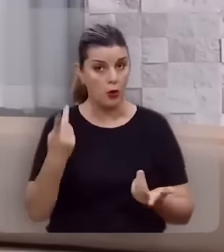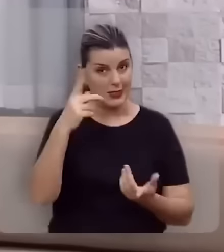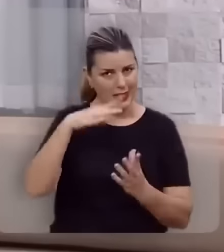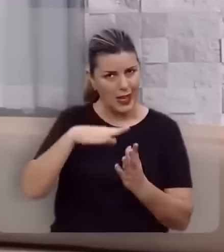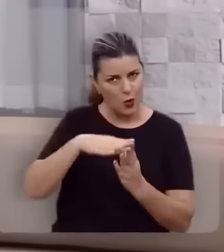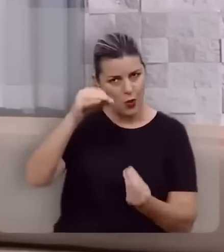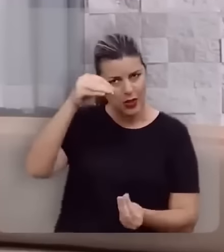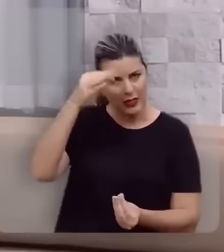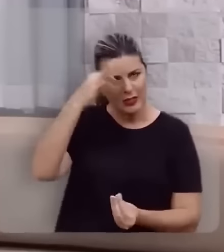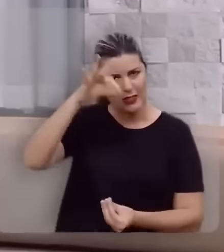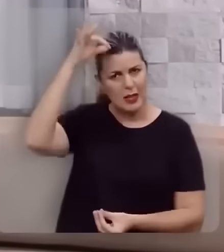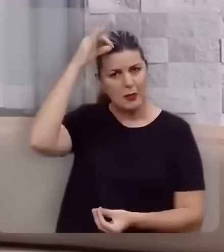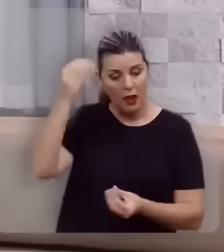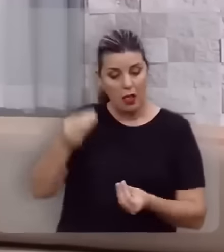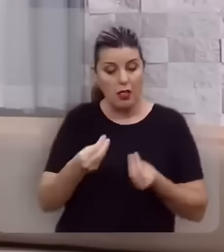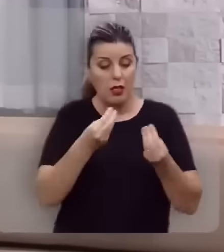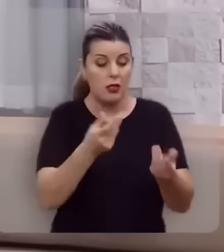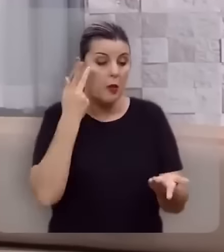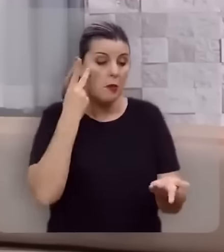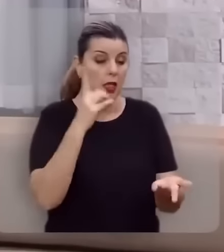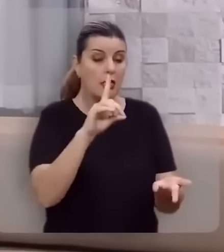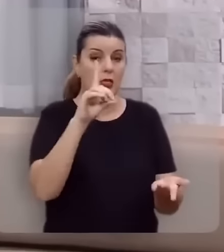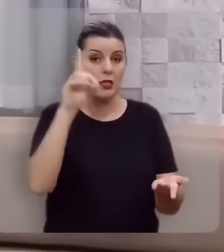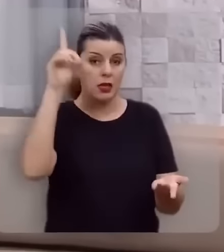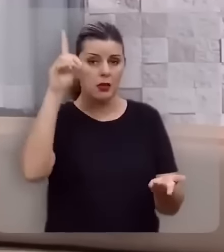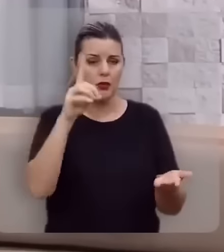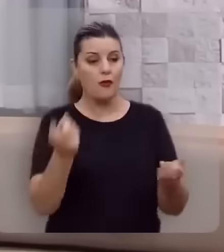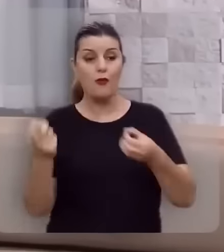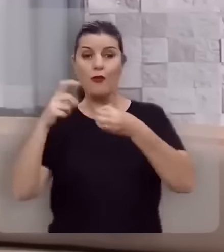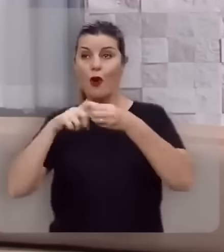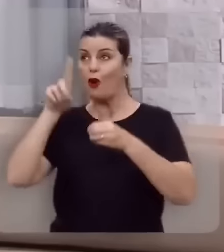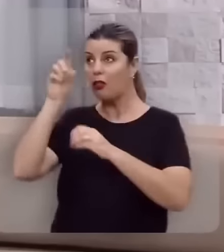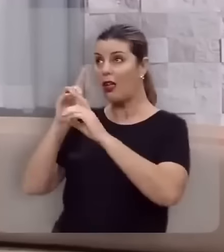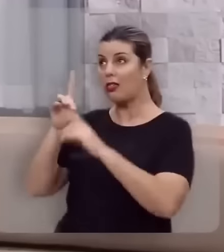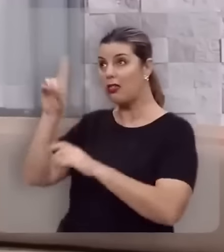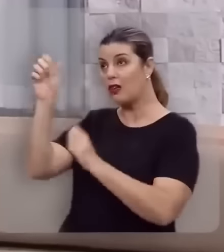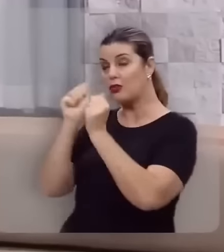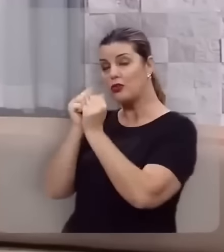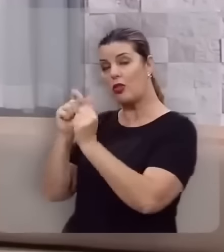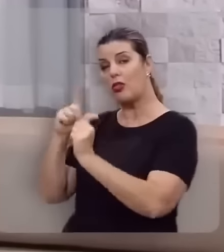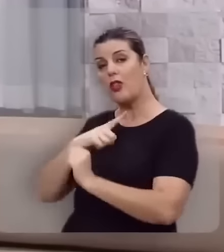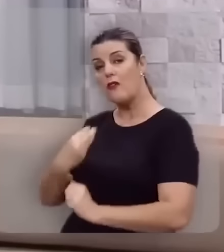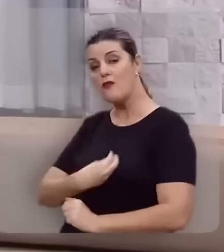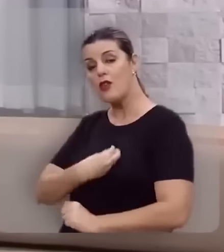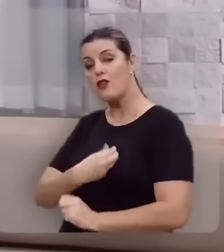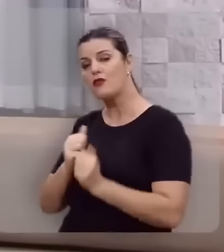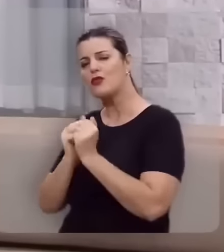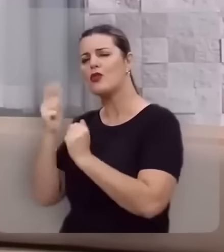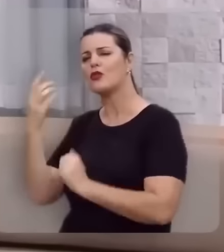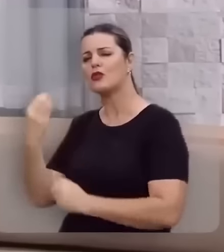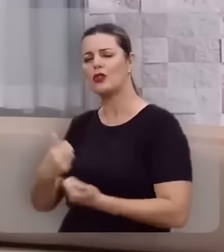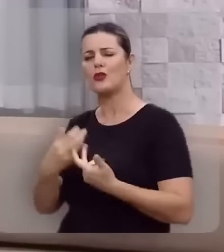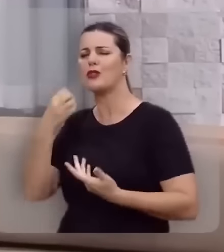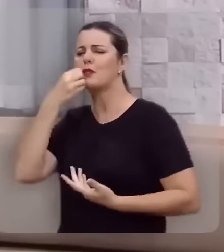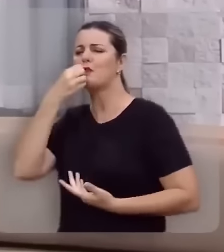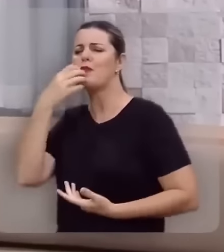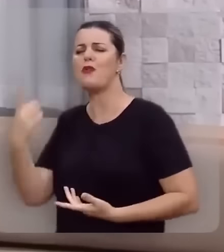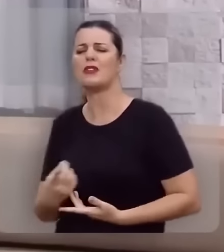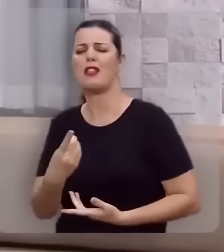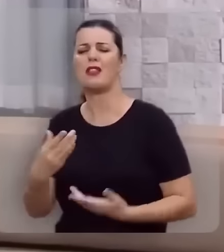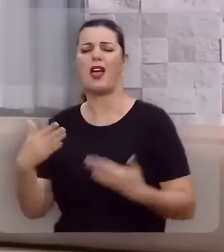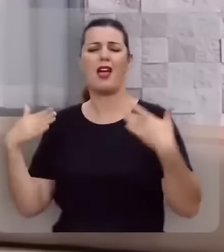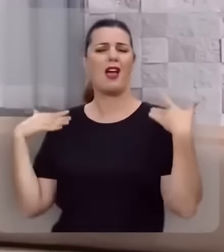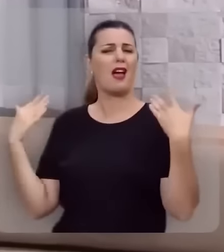Mas o seu espírito que foi dado por Deus, volta para Deus. e começa a desfrutar das venturas eternas,